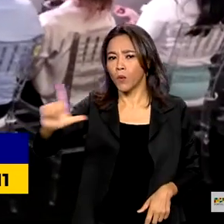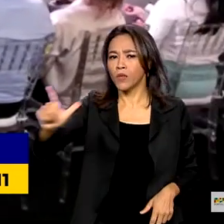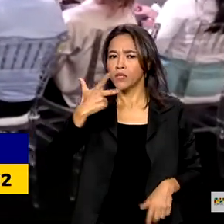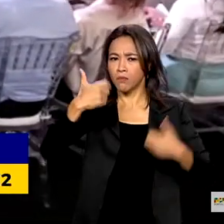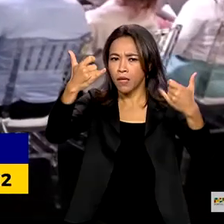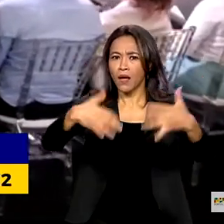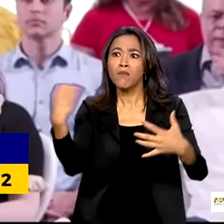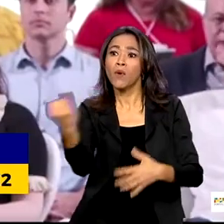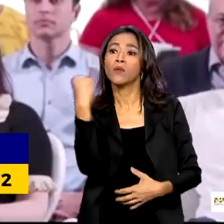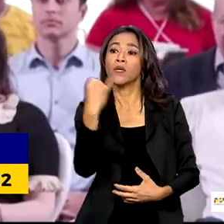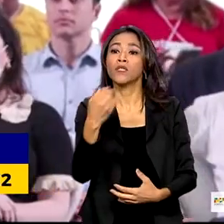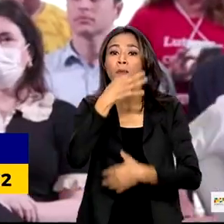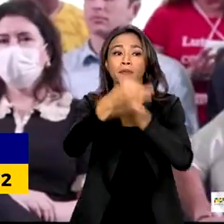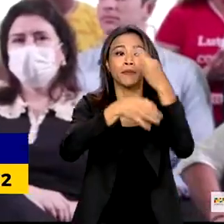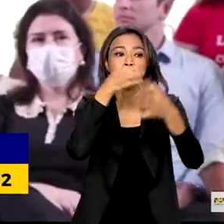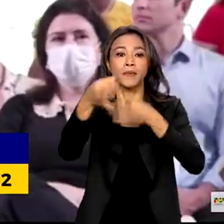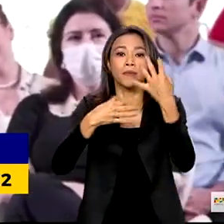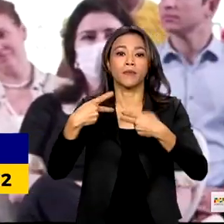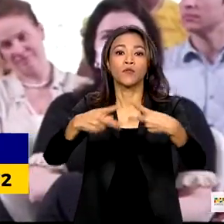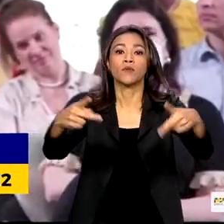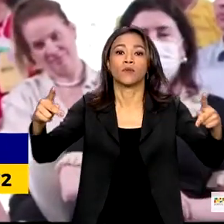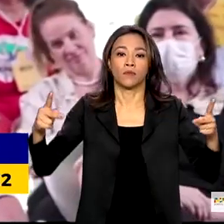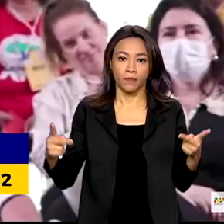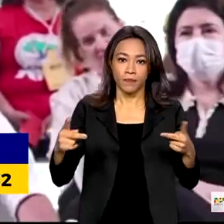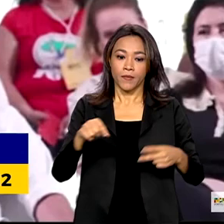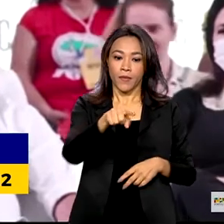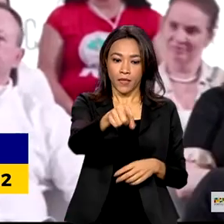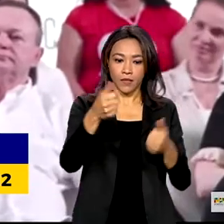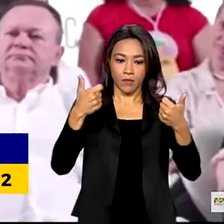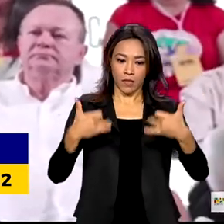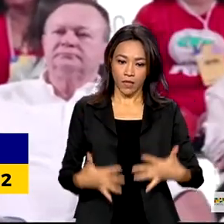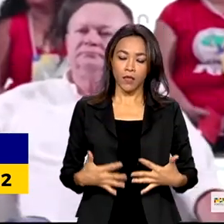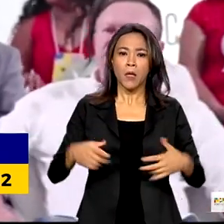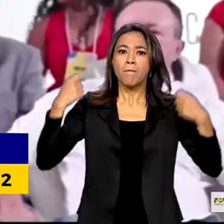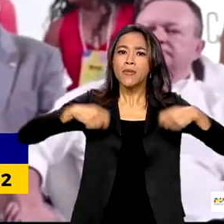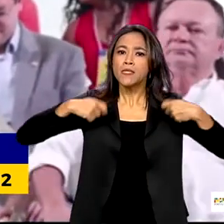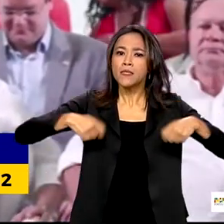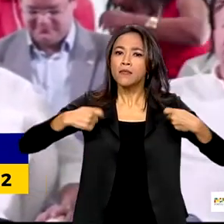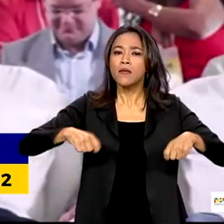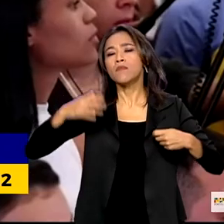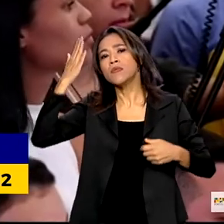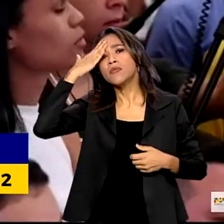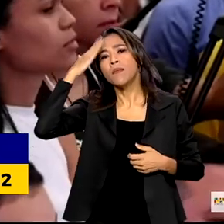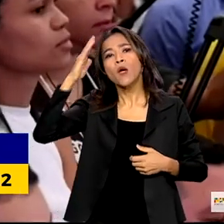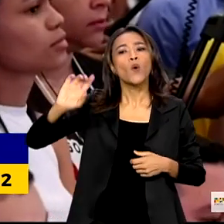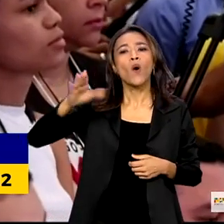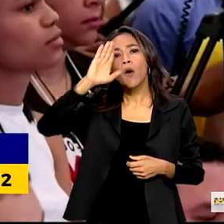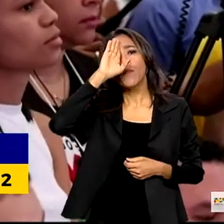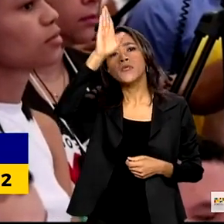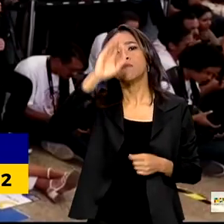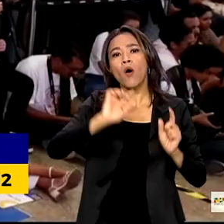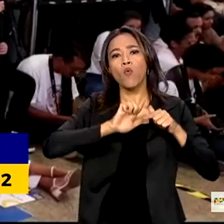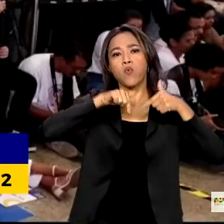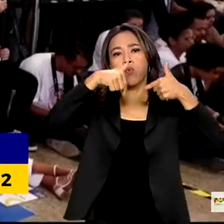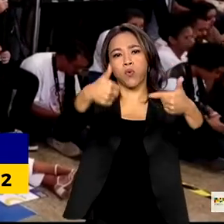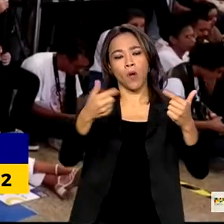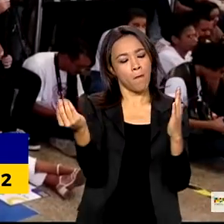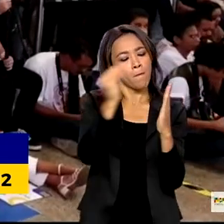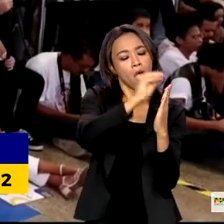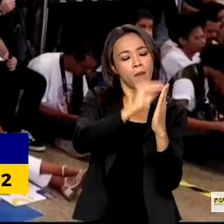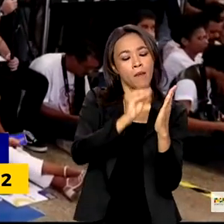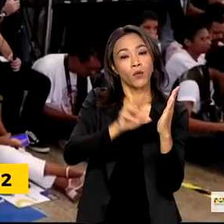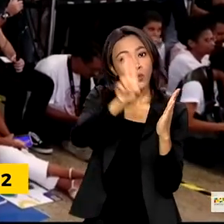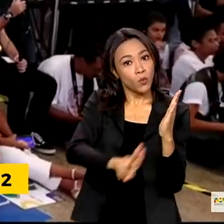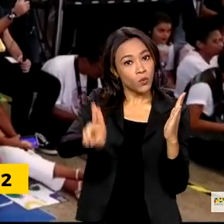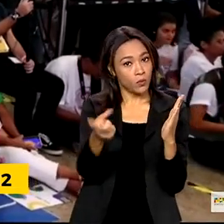todos colaborarem. Para a gente poder, de fato, definir quais são as prioridades de aplicação do